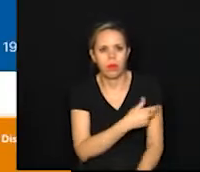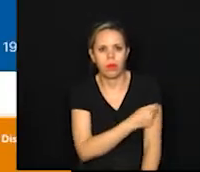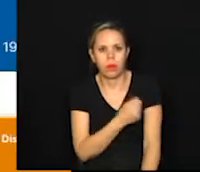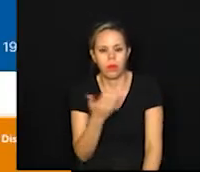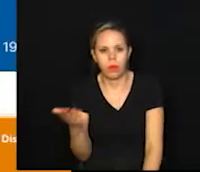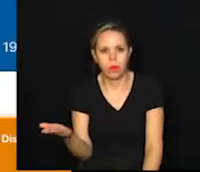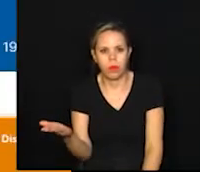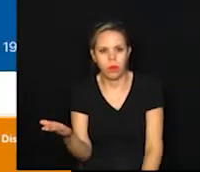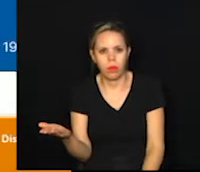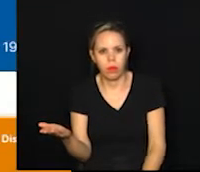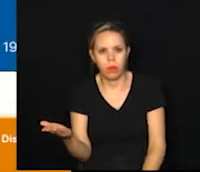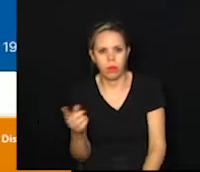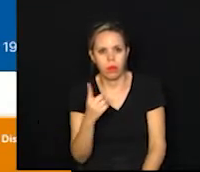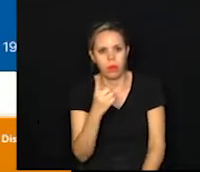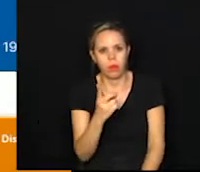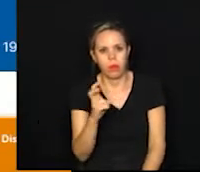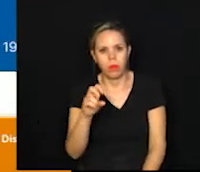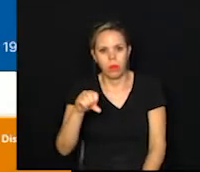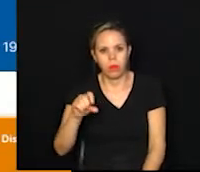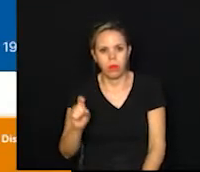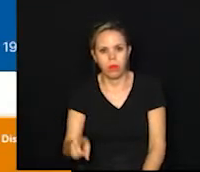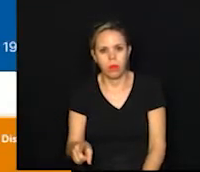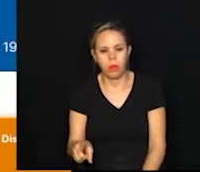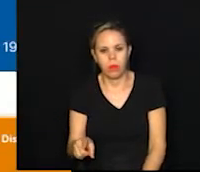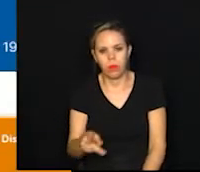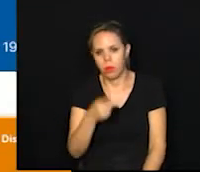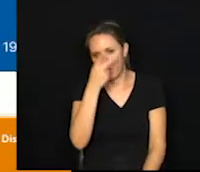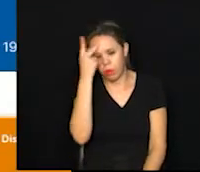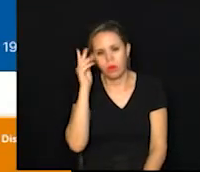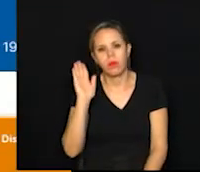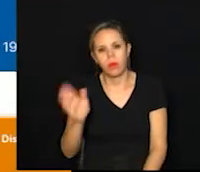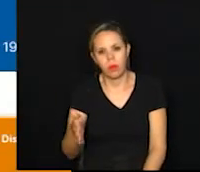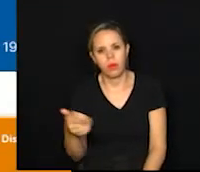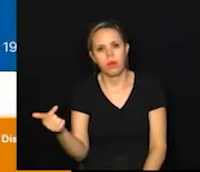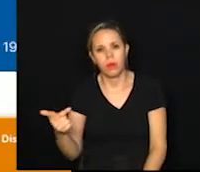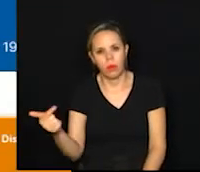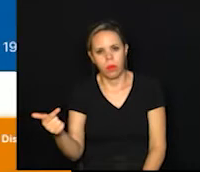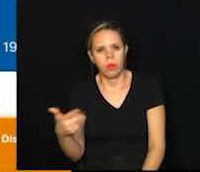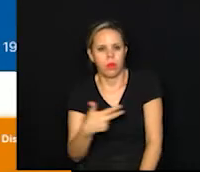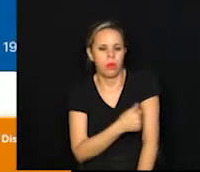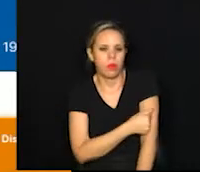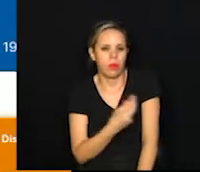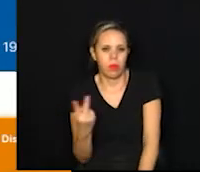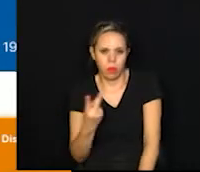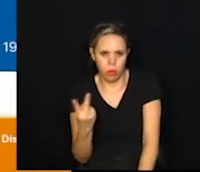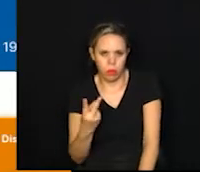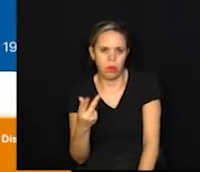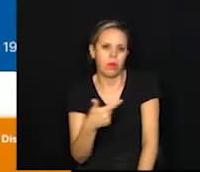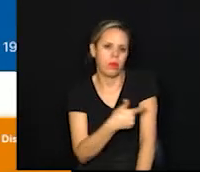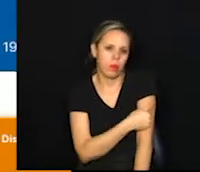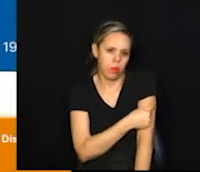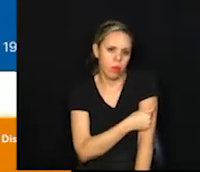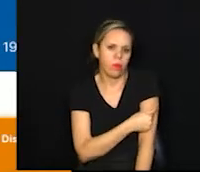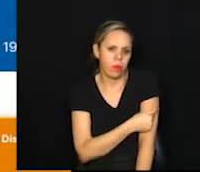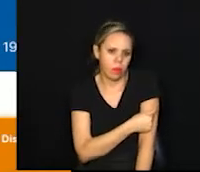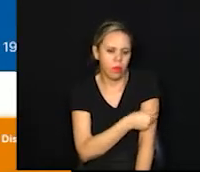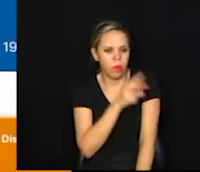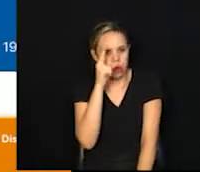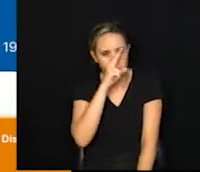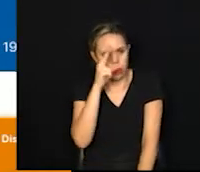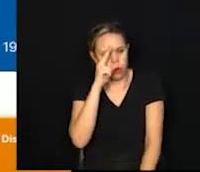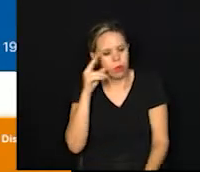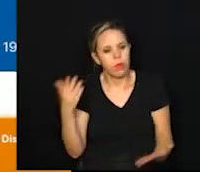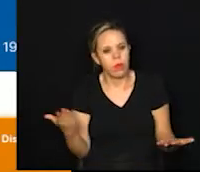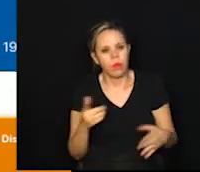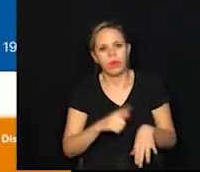dose. Isso, 159 mil e 75 pessoas já tomaram as duas doses das vacinas. Lembrando que, neste